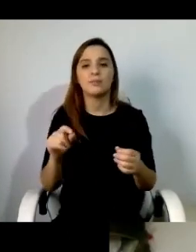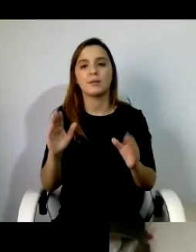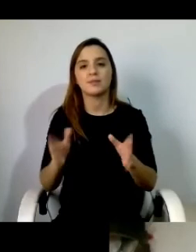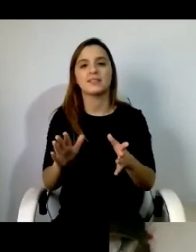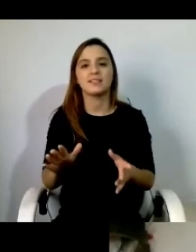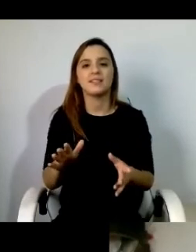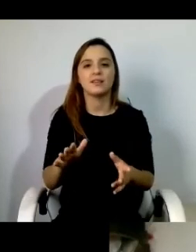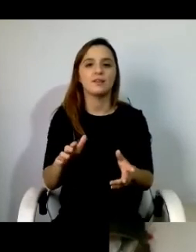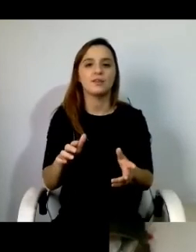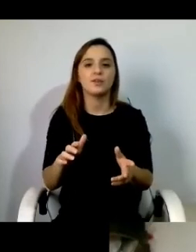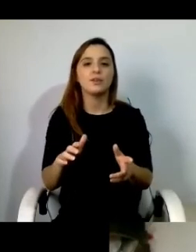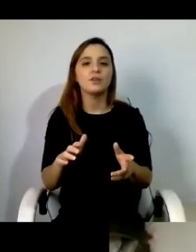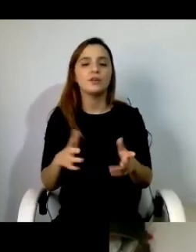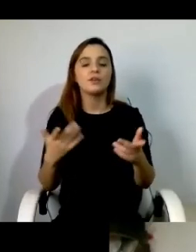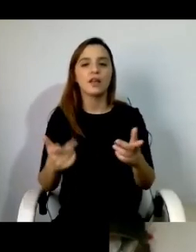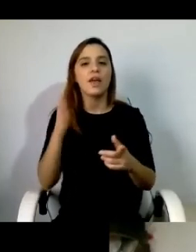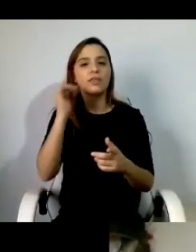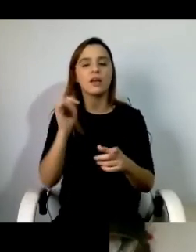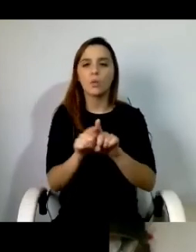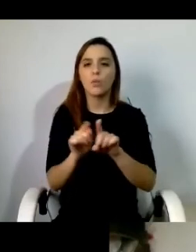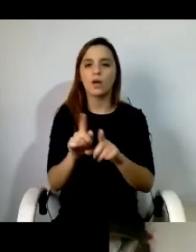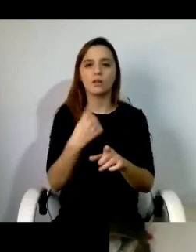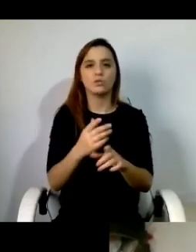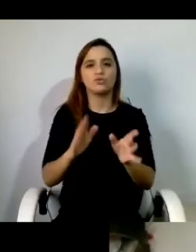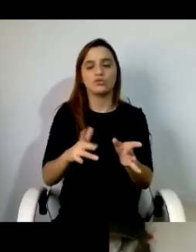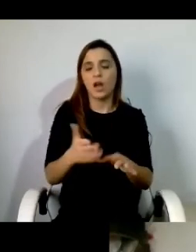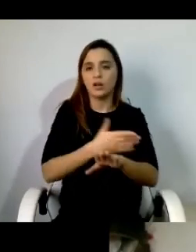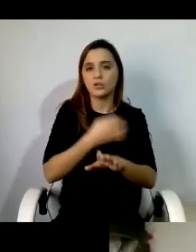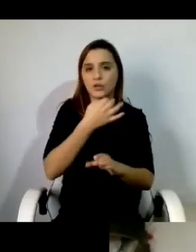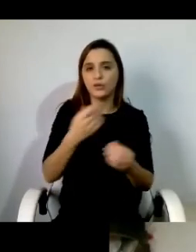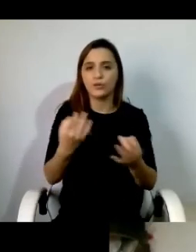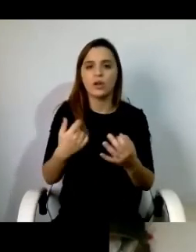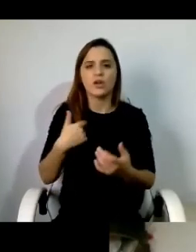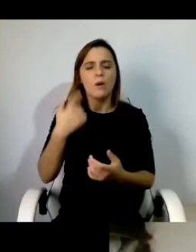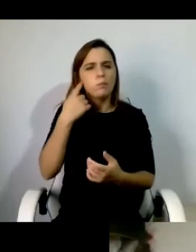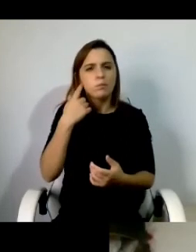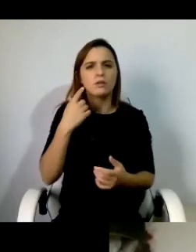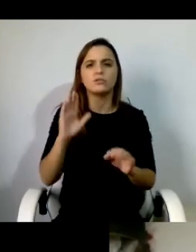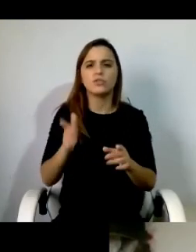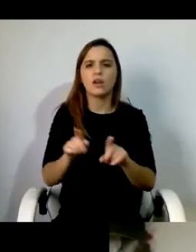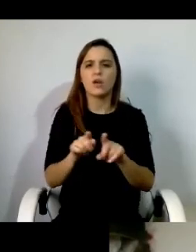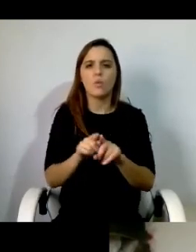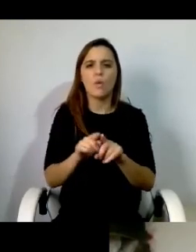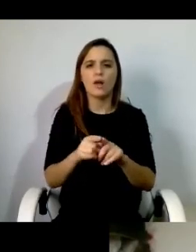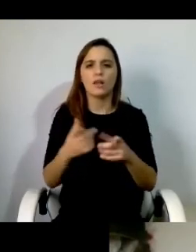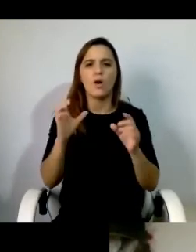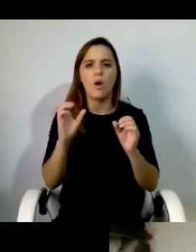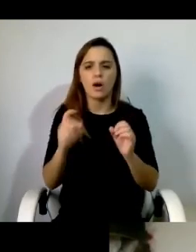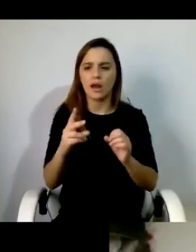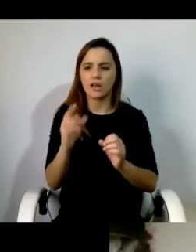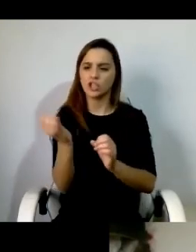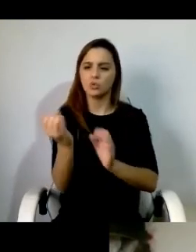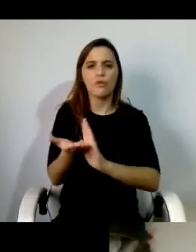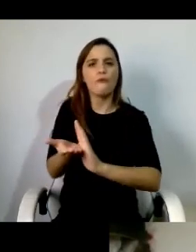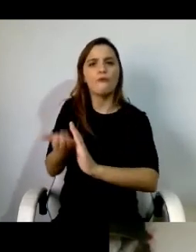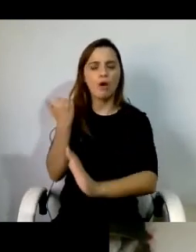ideia de que nós já temos de falar sobre isso já tenho ouvido falar muito sobre desistibilização mas cuidado cuidado